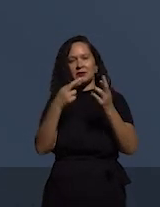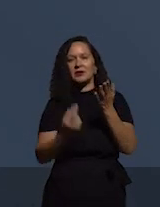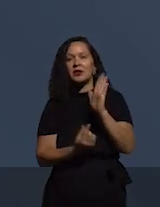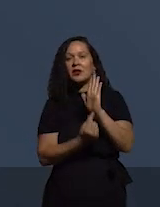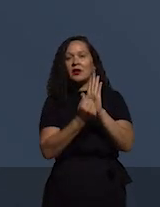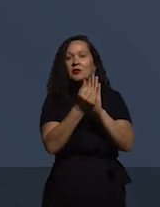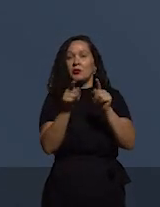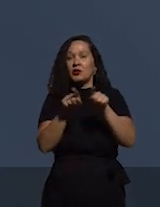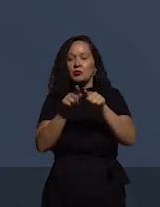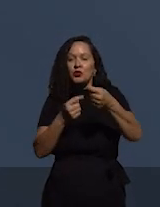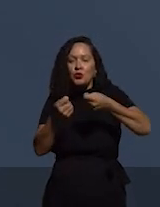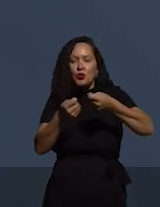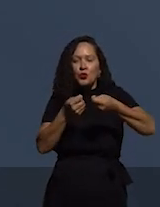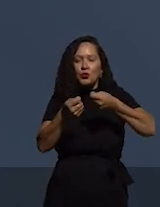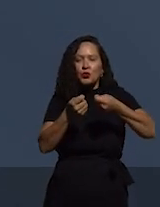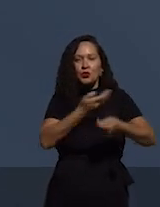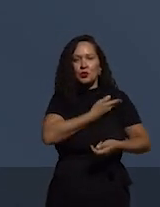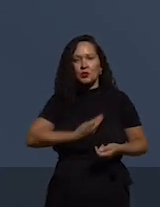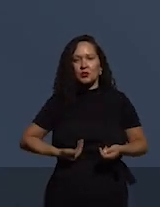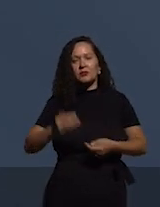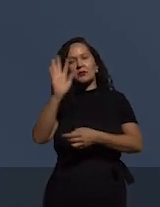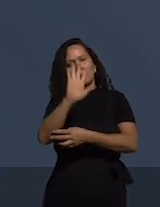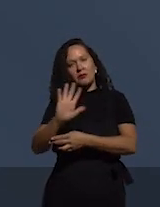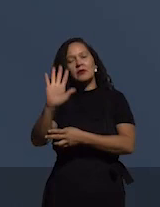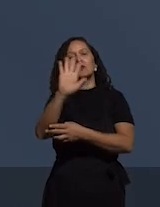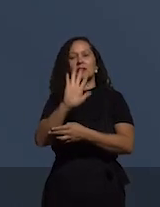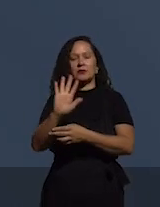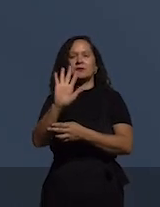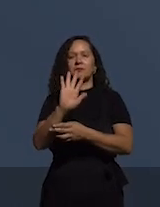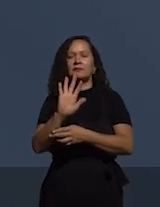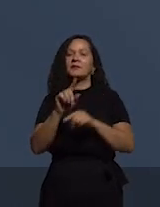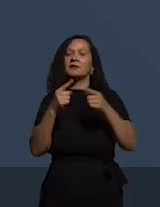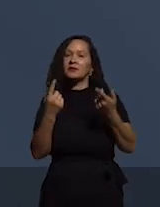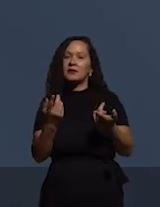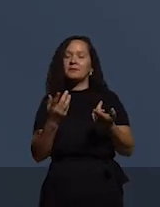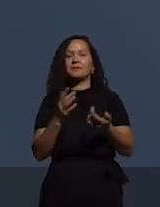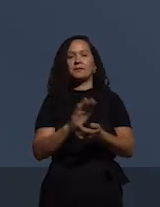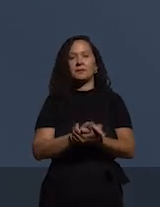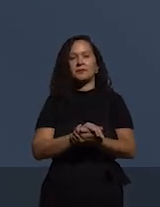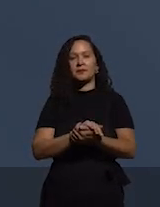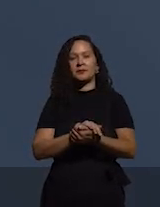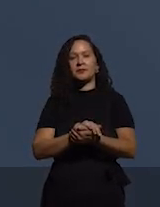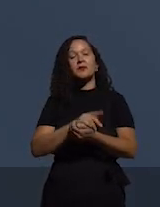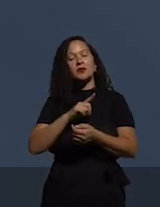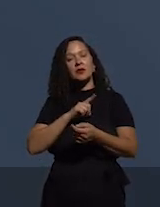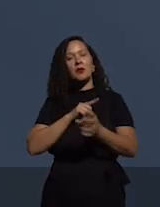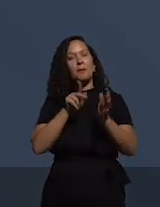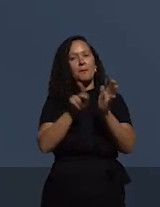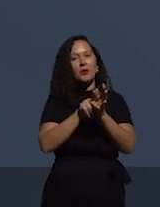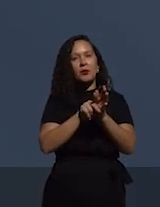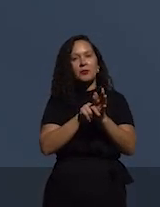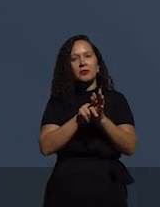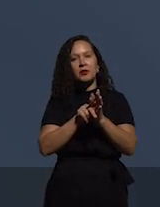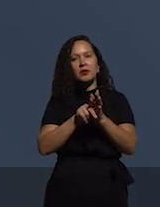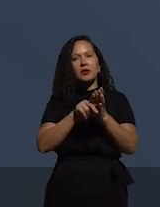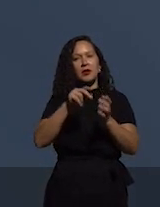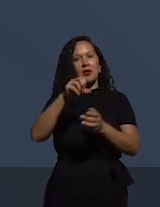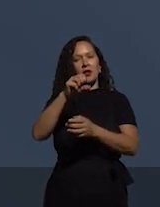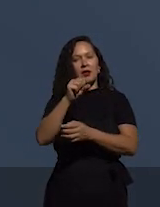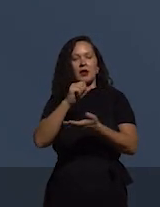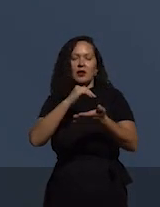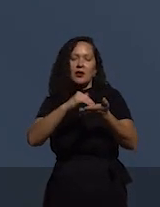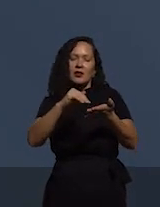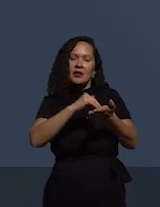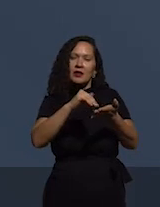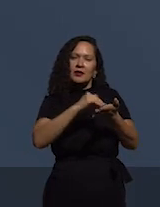controle no governo federal, que estamos, respectivamente, na STM, na Secretaria do